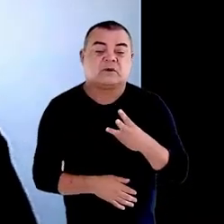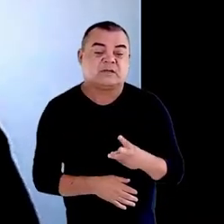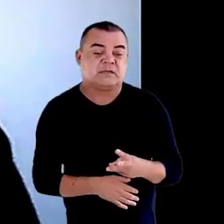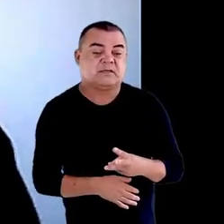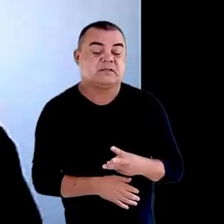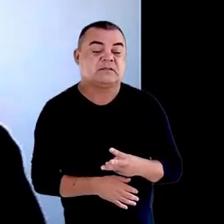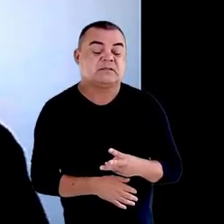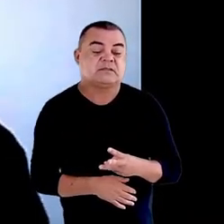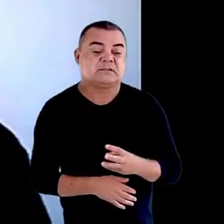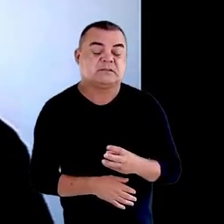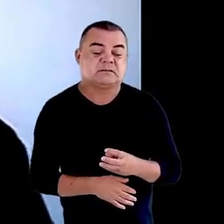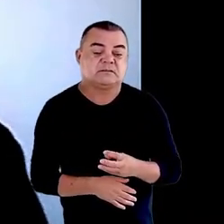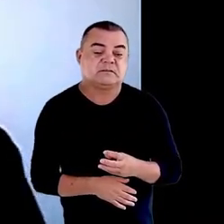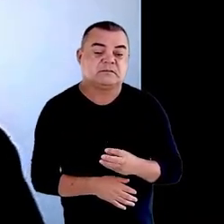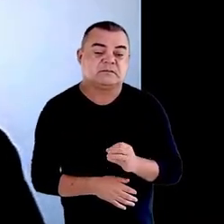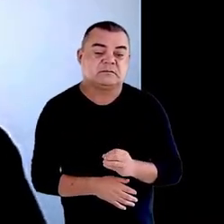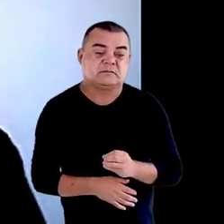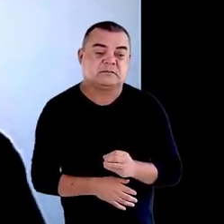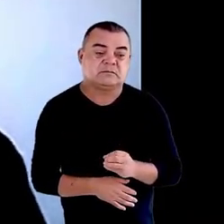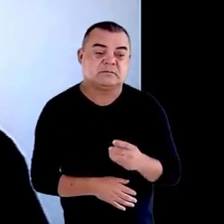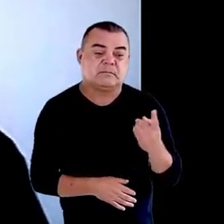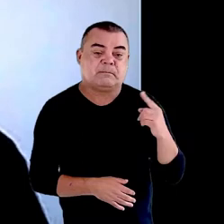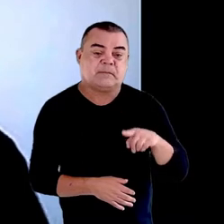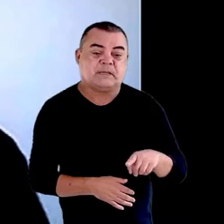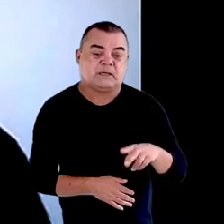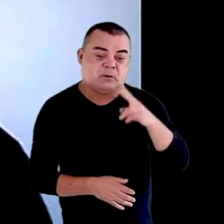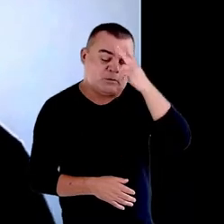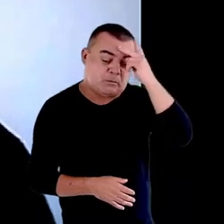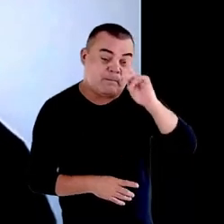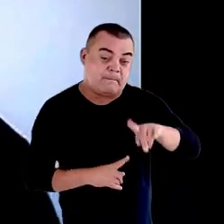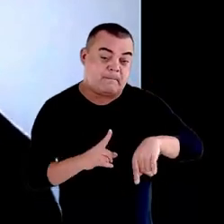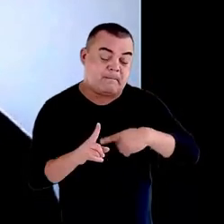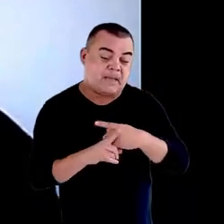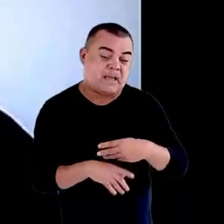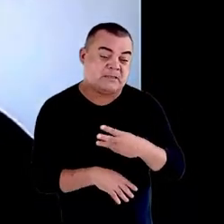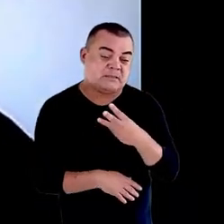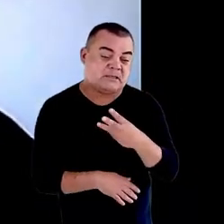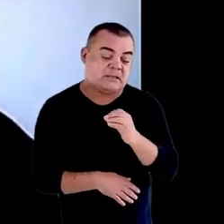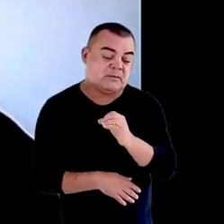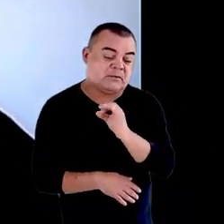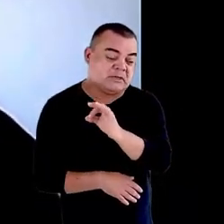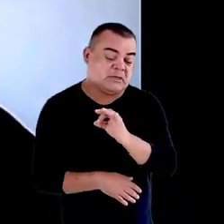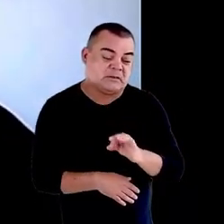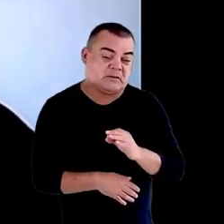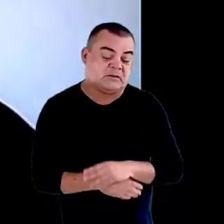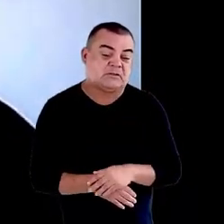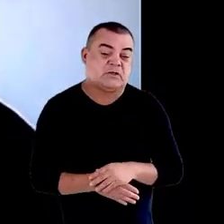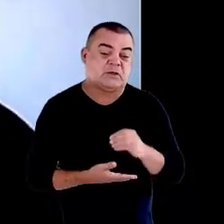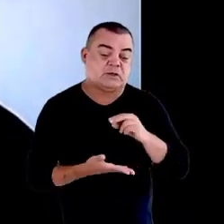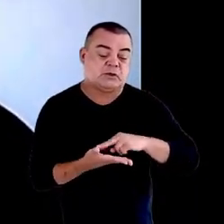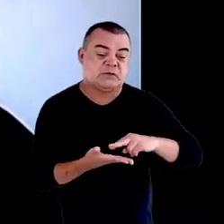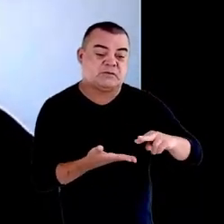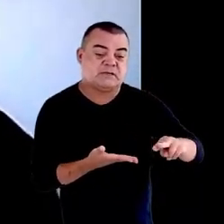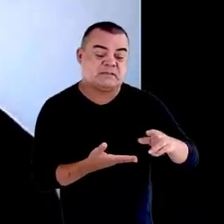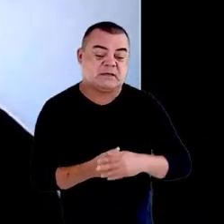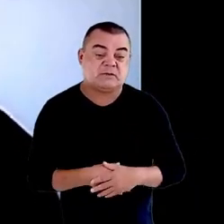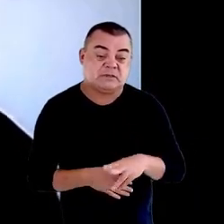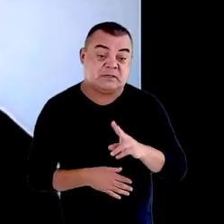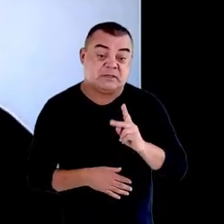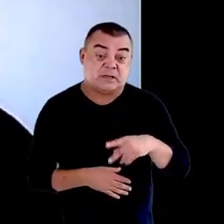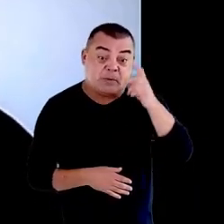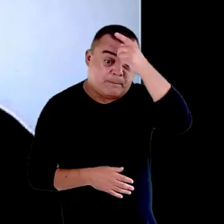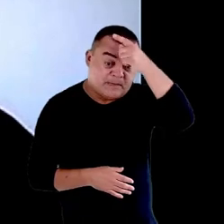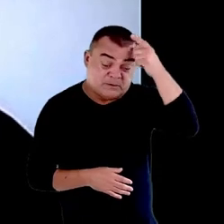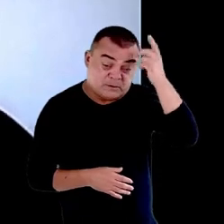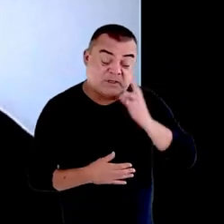pessoas mais 30% de subnotificação. São pessoas que